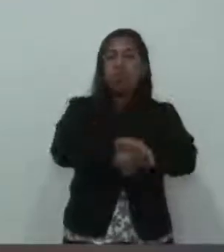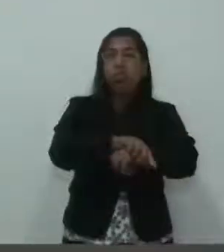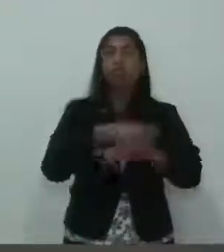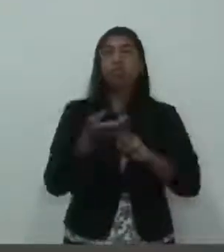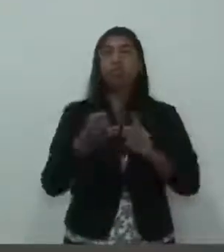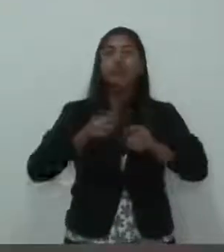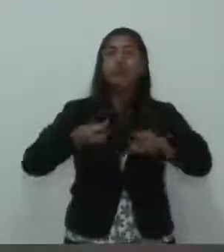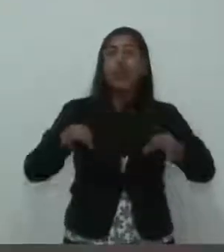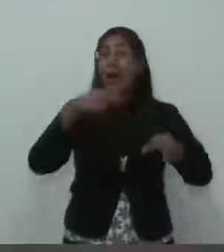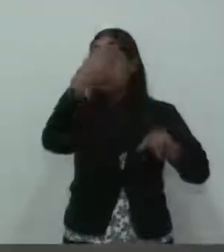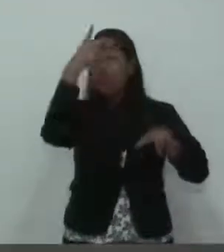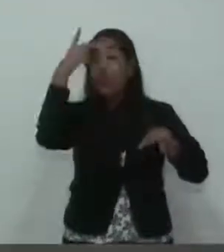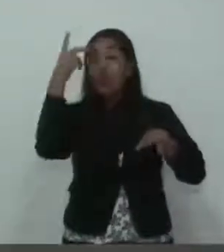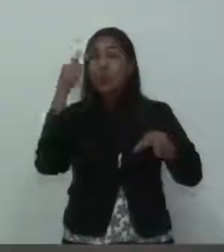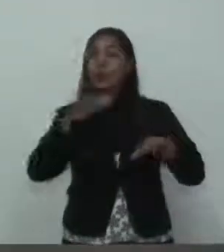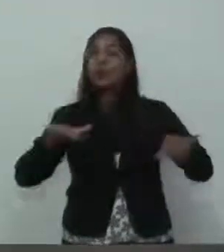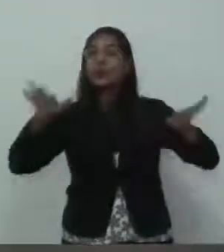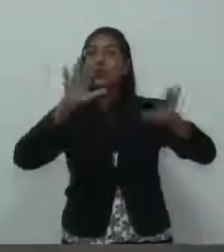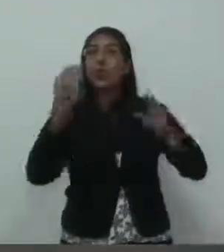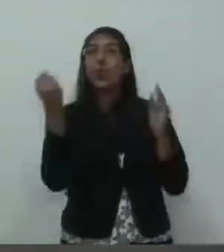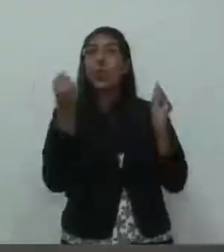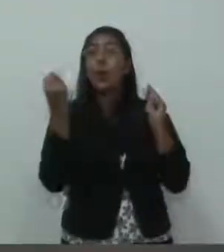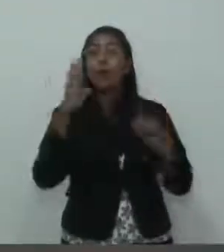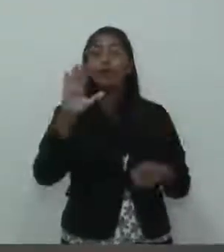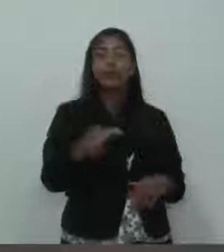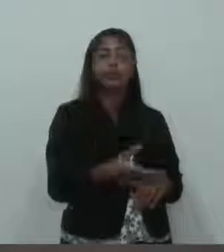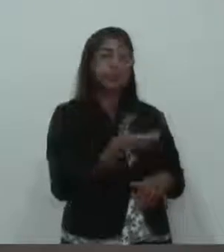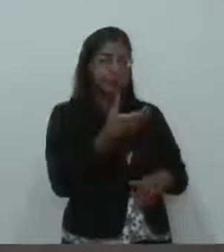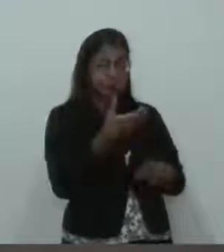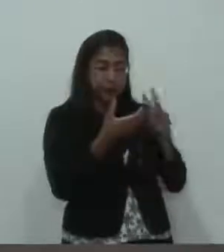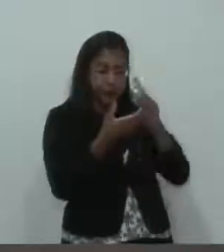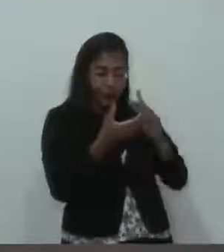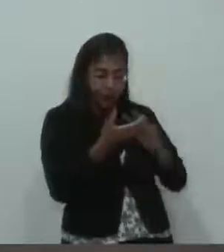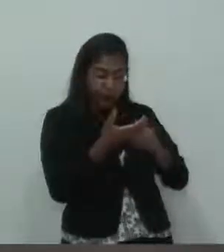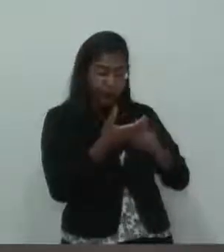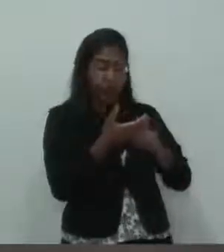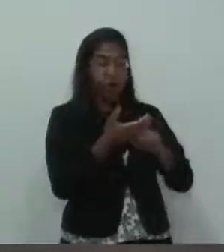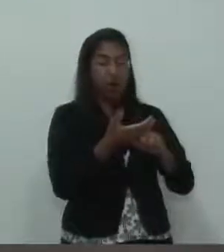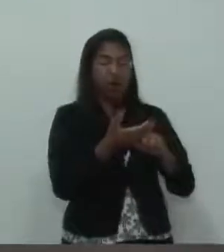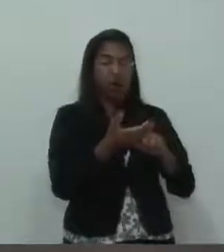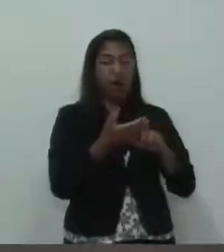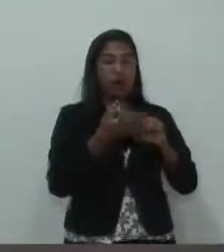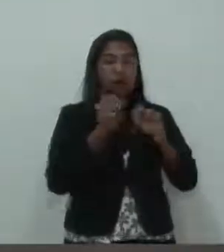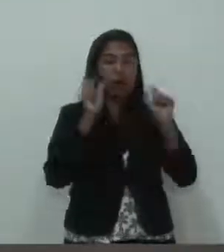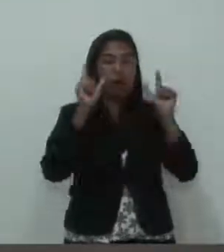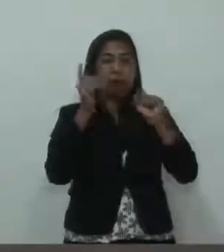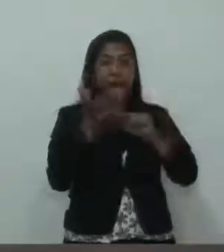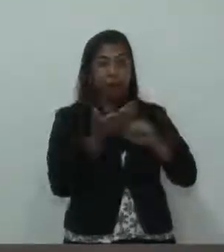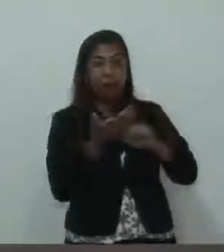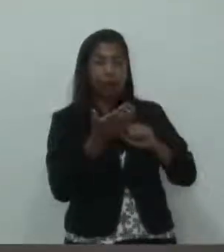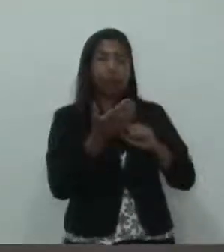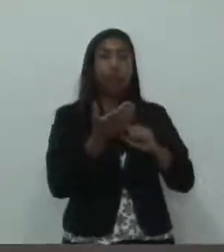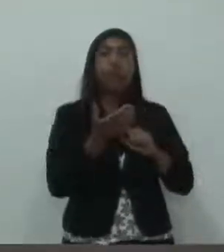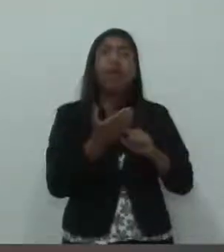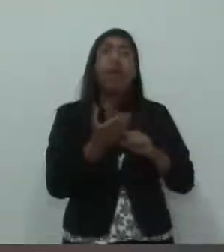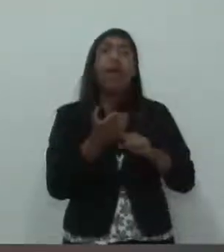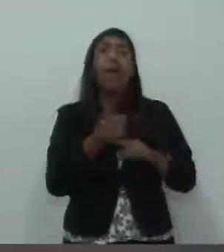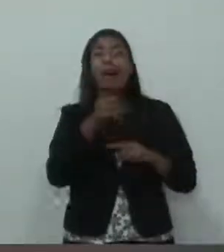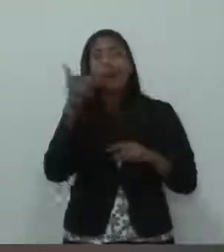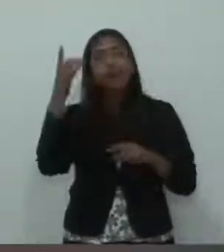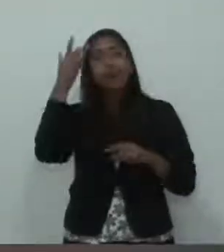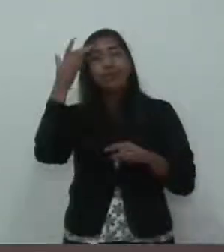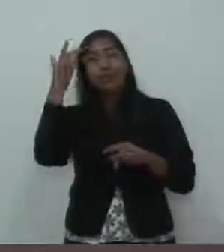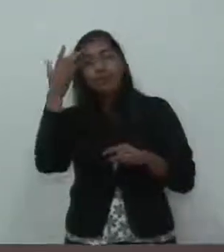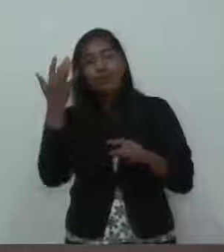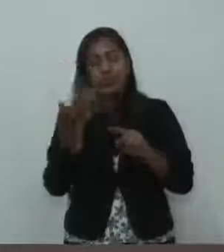recebem, muitos não têm o senso crítico de avaliar, de filtrar, de buscar as fontes, de verificar tudo o que é real